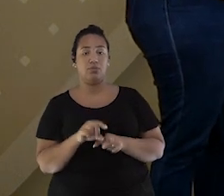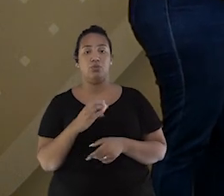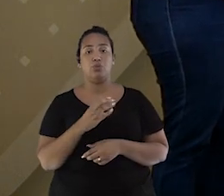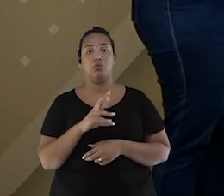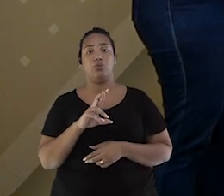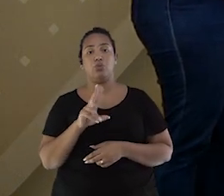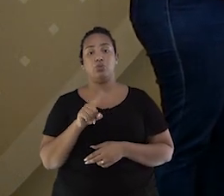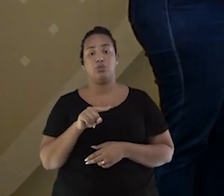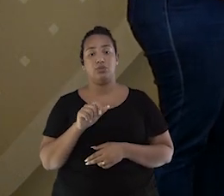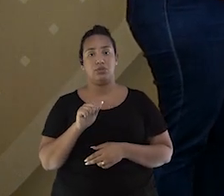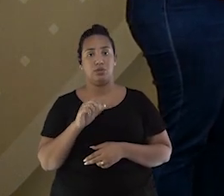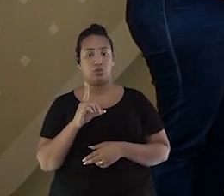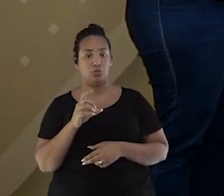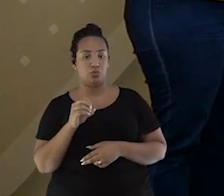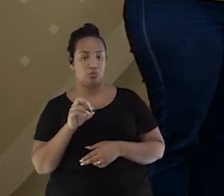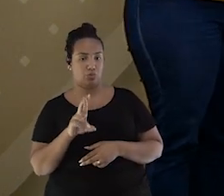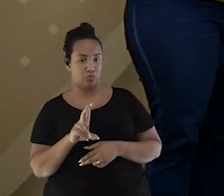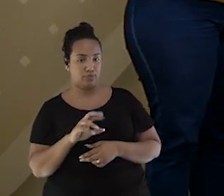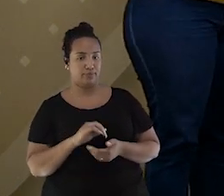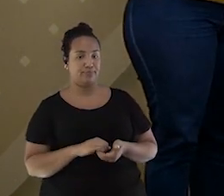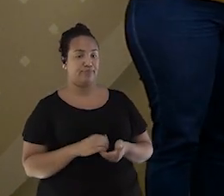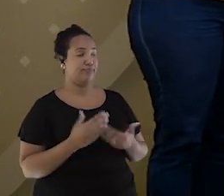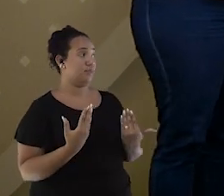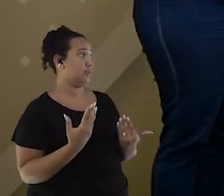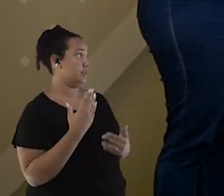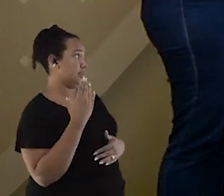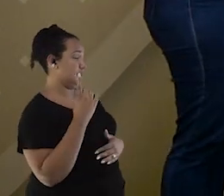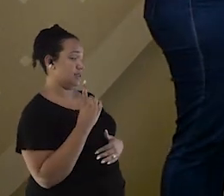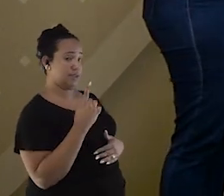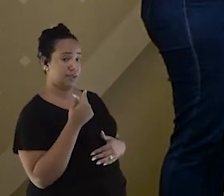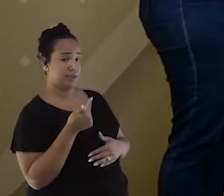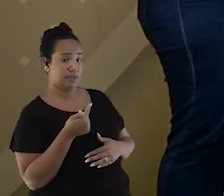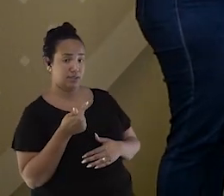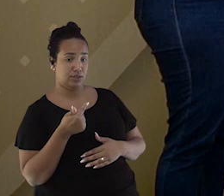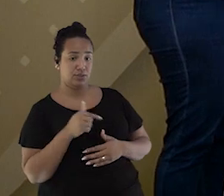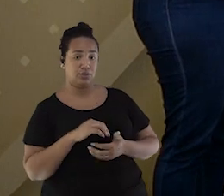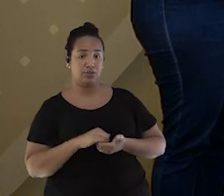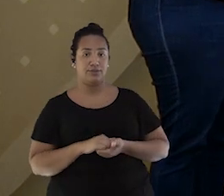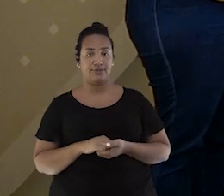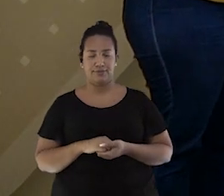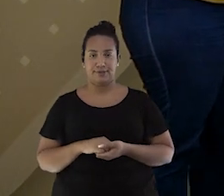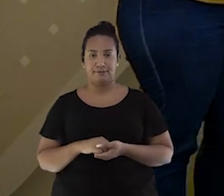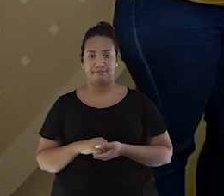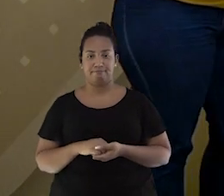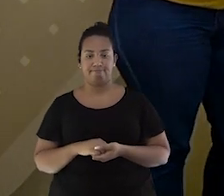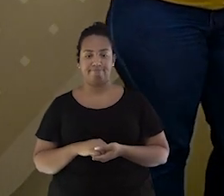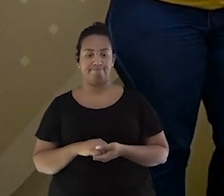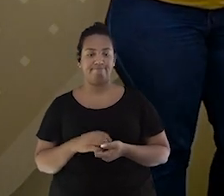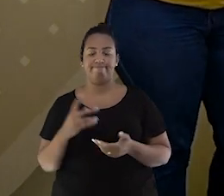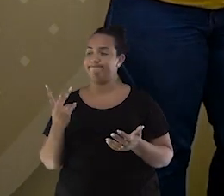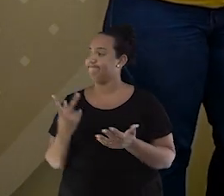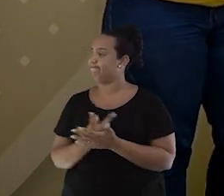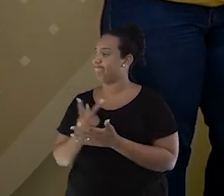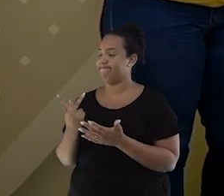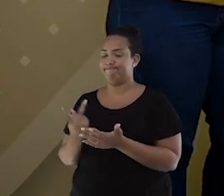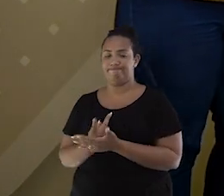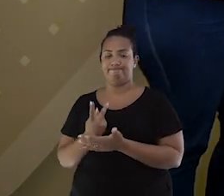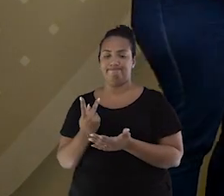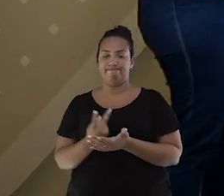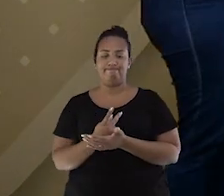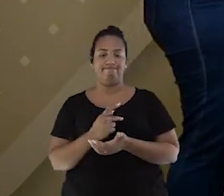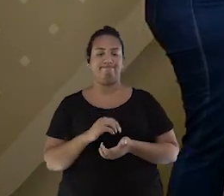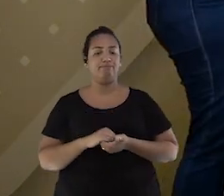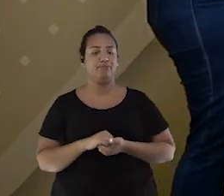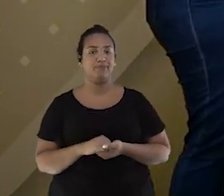Então, B7. B7. Vamos ver. Hum, Bomba. Coen, coen, coen, coen.